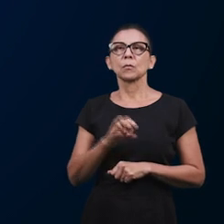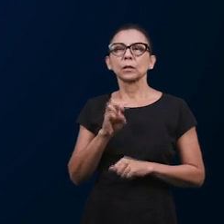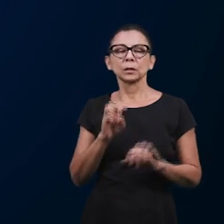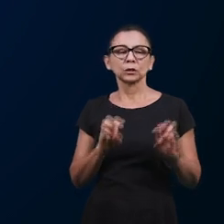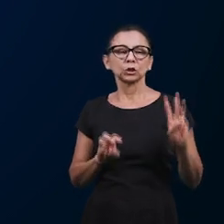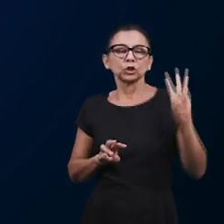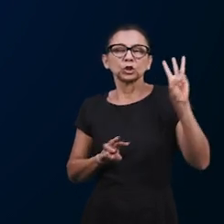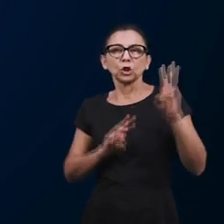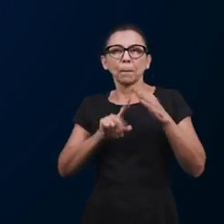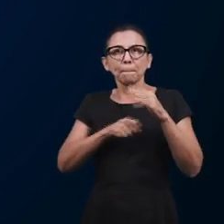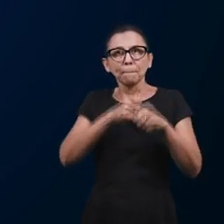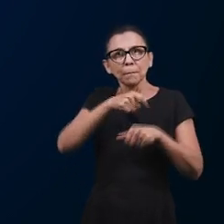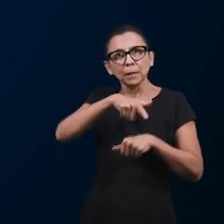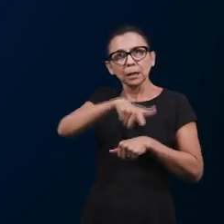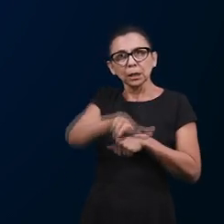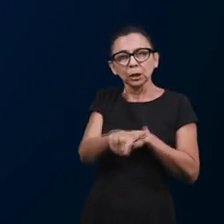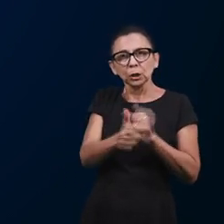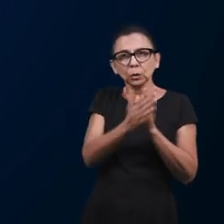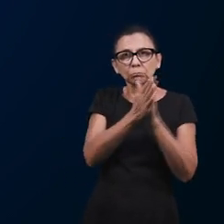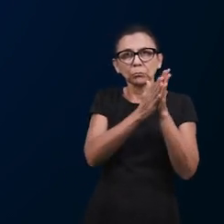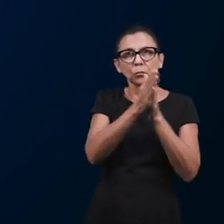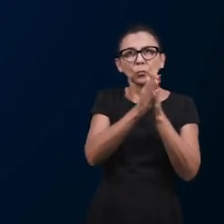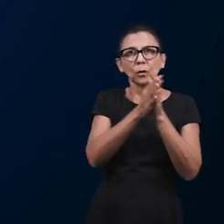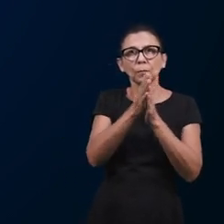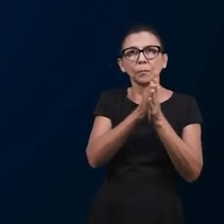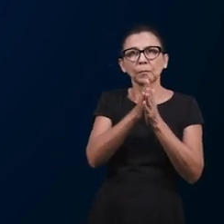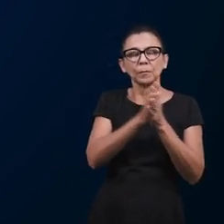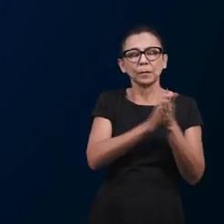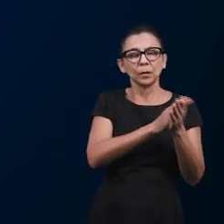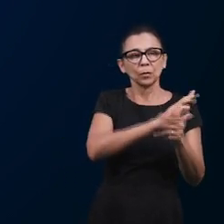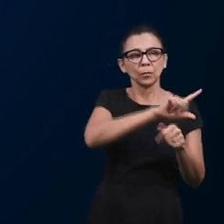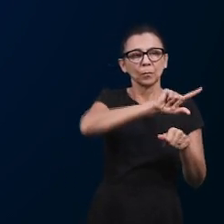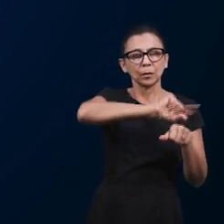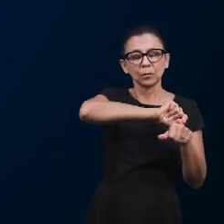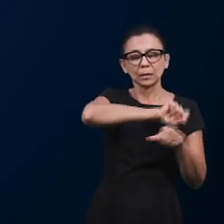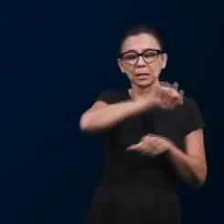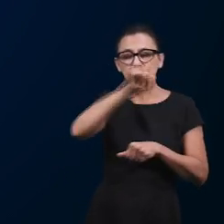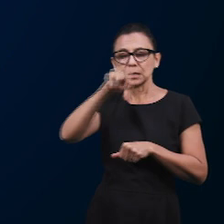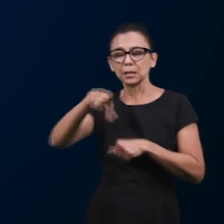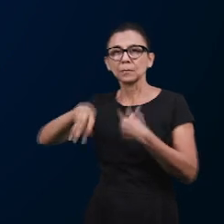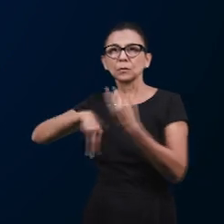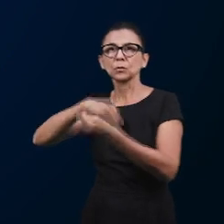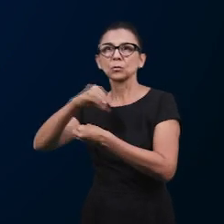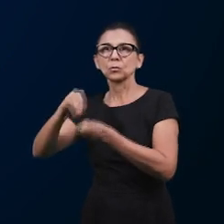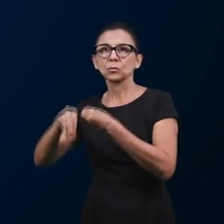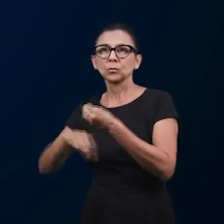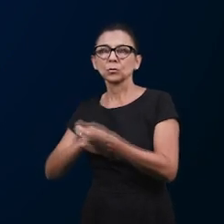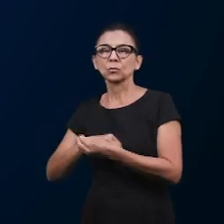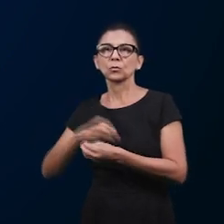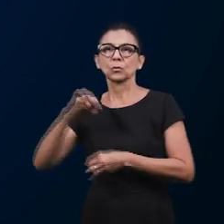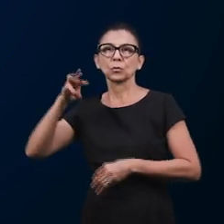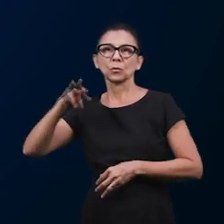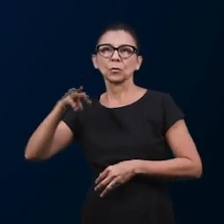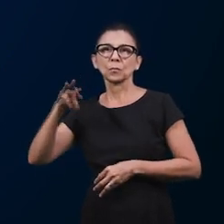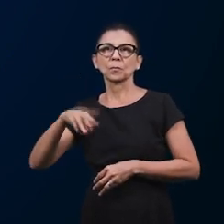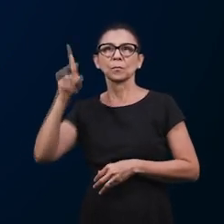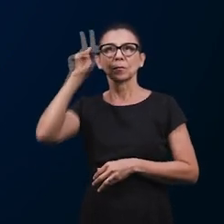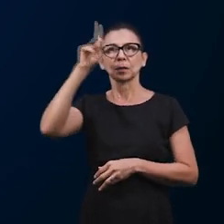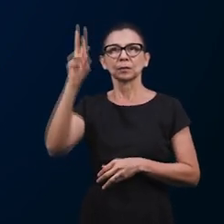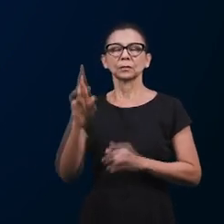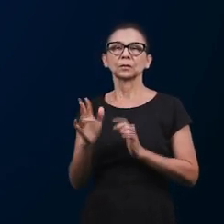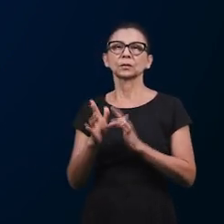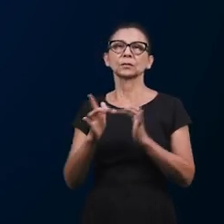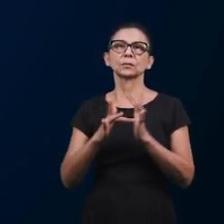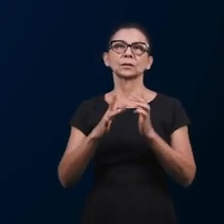maligno. Inciso número 2. Quem se uniu? A carne. Amém. A Patrícia, o